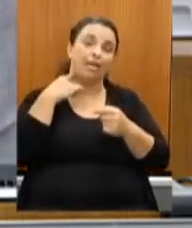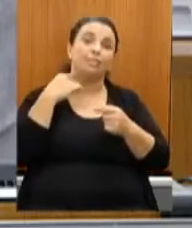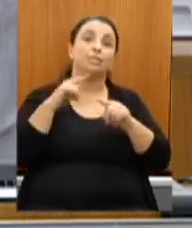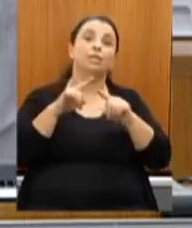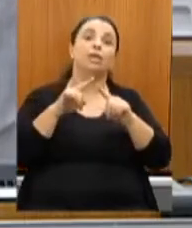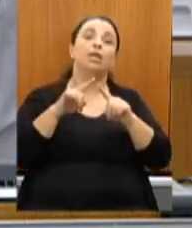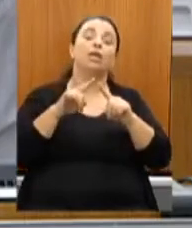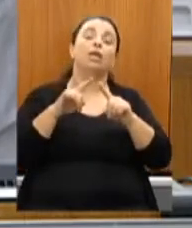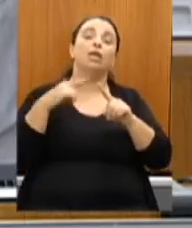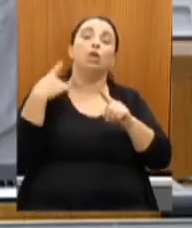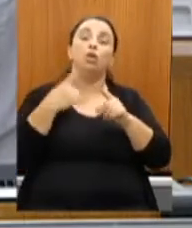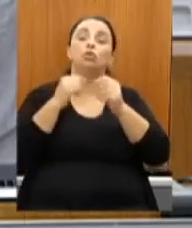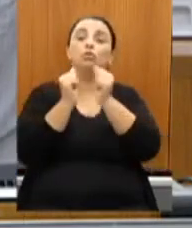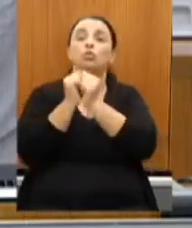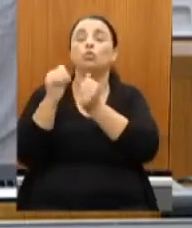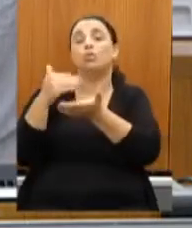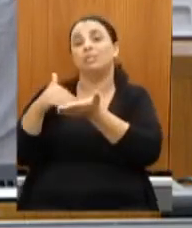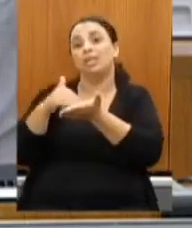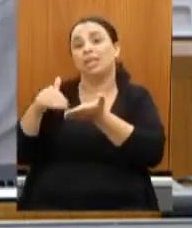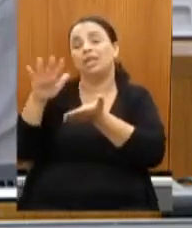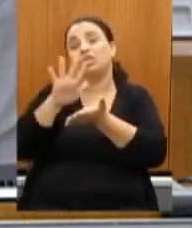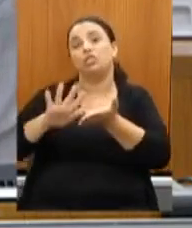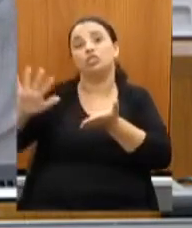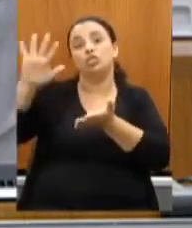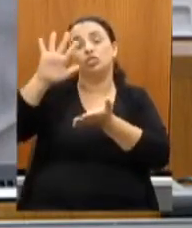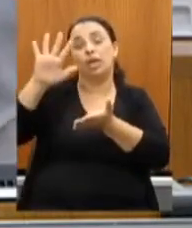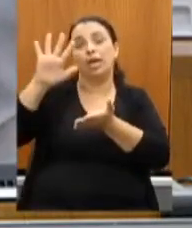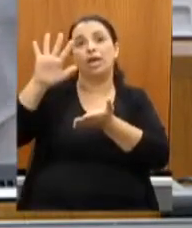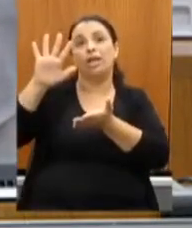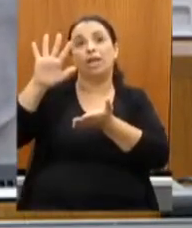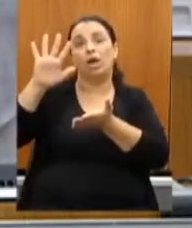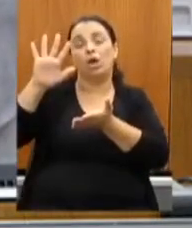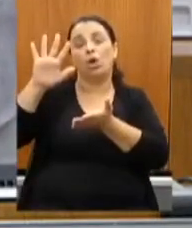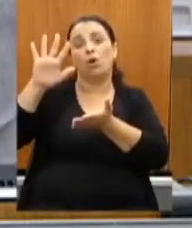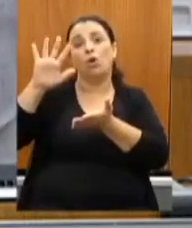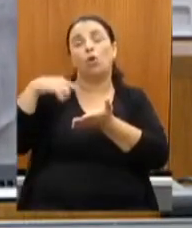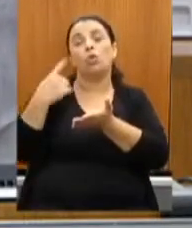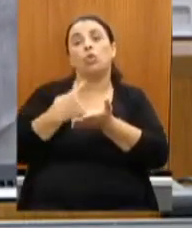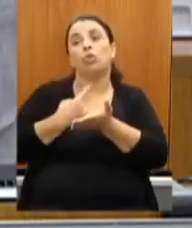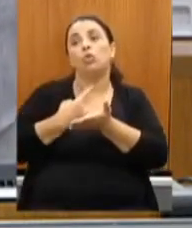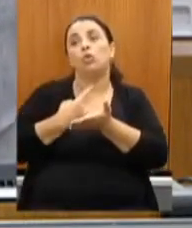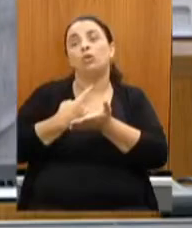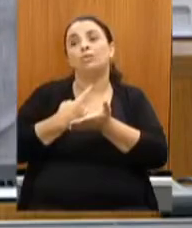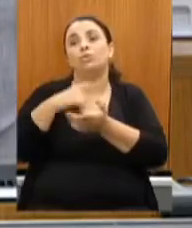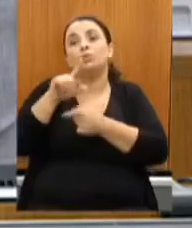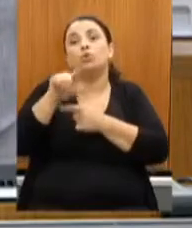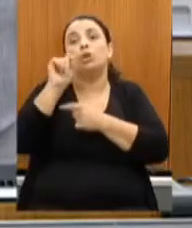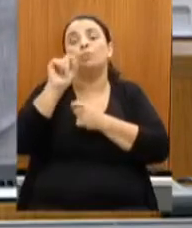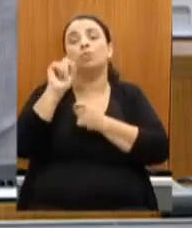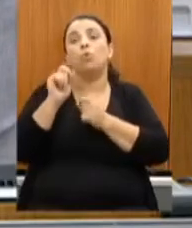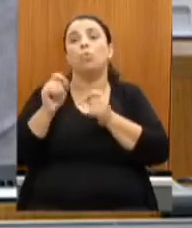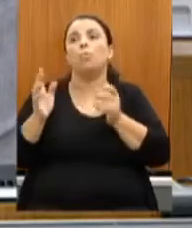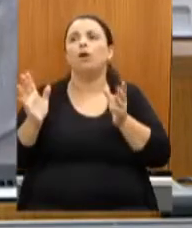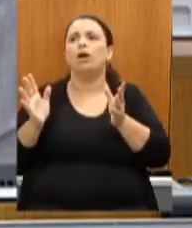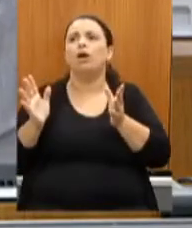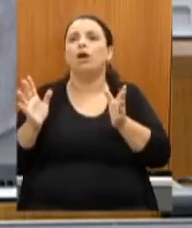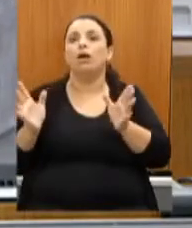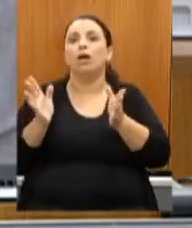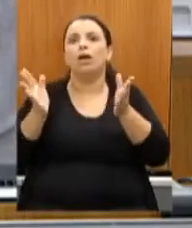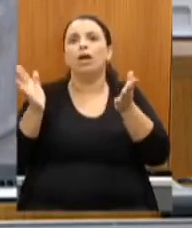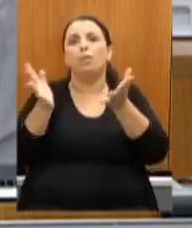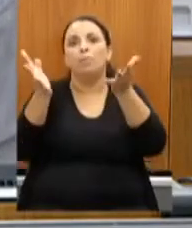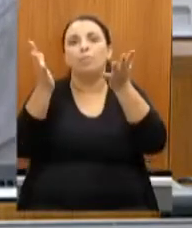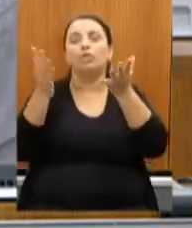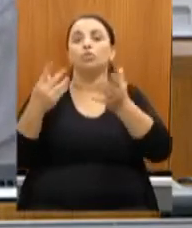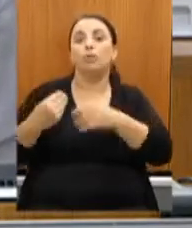secretaria geral por fazermos uma campanha de pertencimento a minas gerais que aí induz